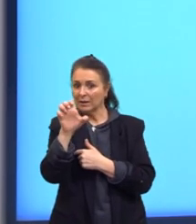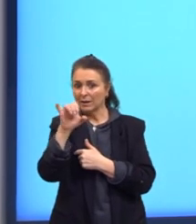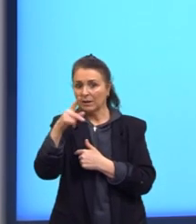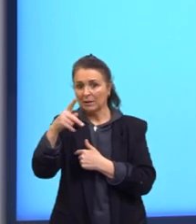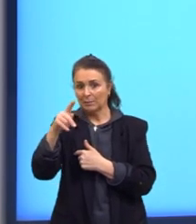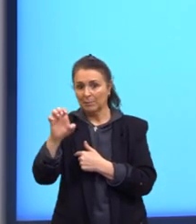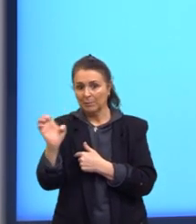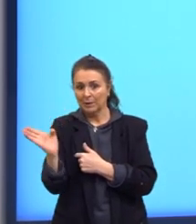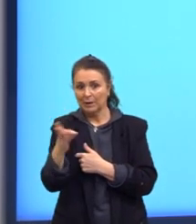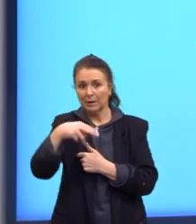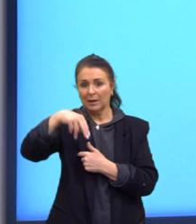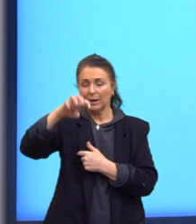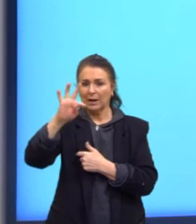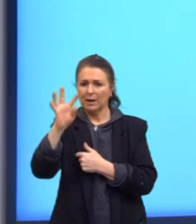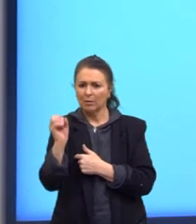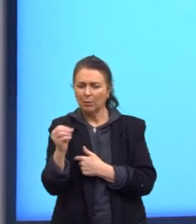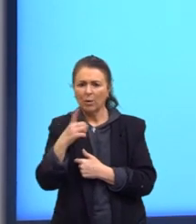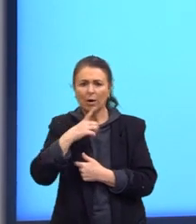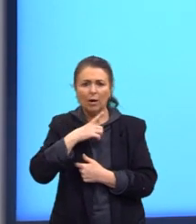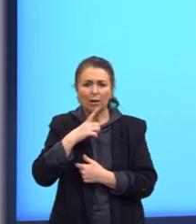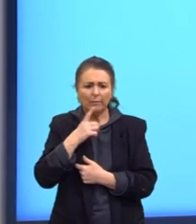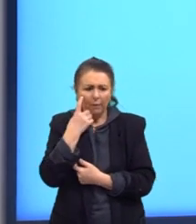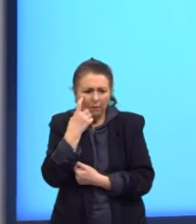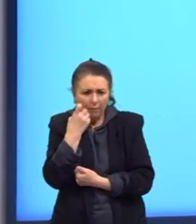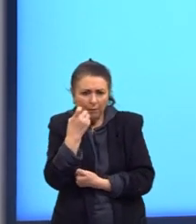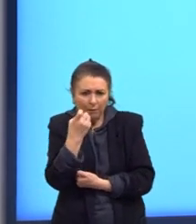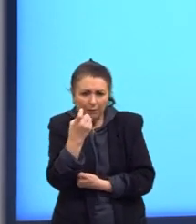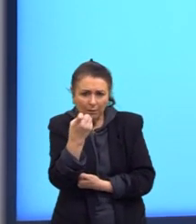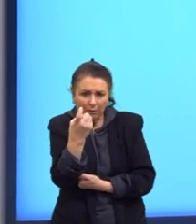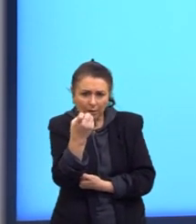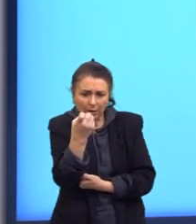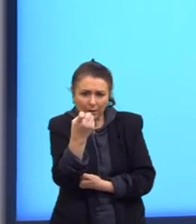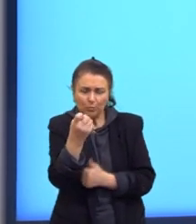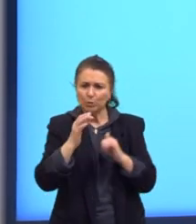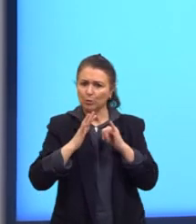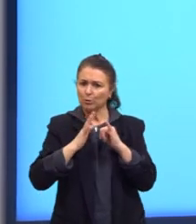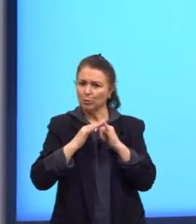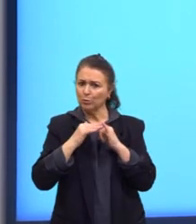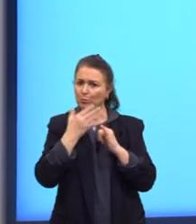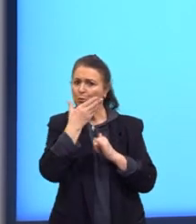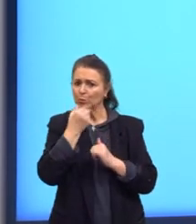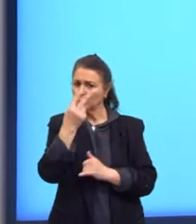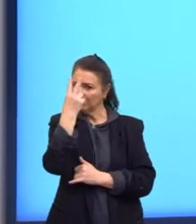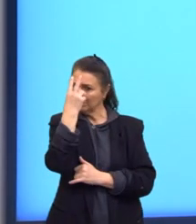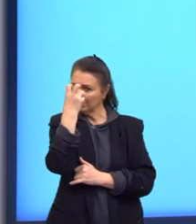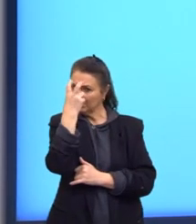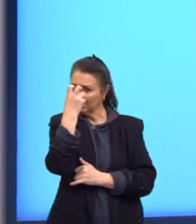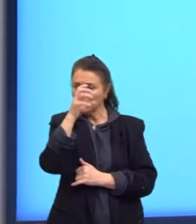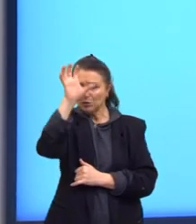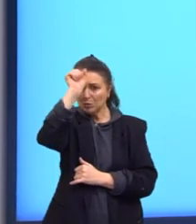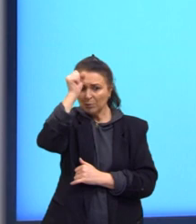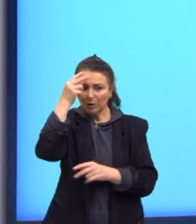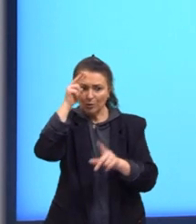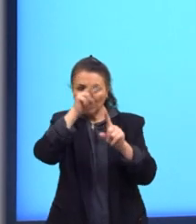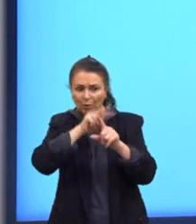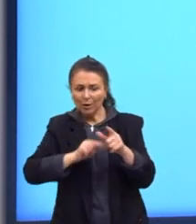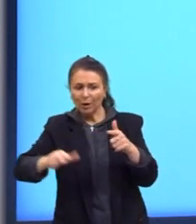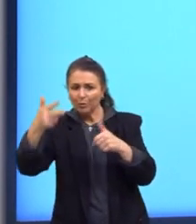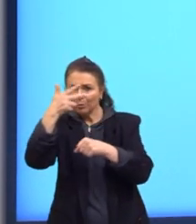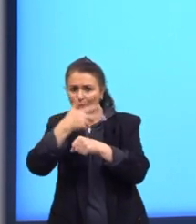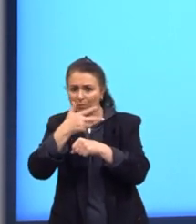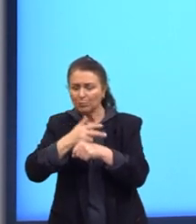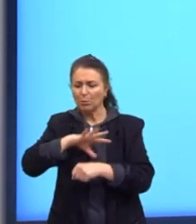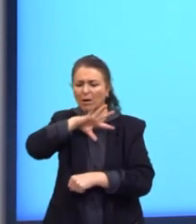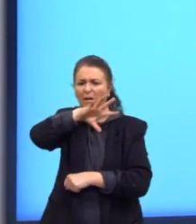Tem um horror de curiosidades que a gente aprende nos vídeos dele. Sobre